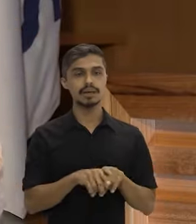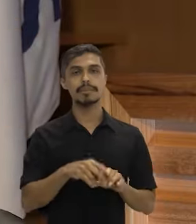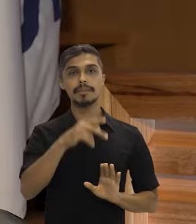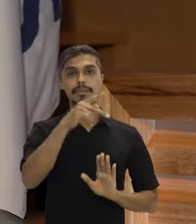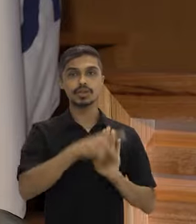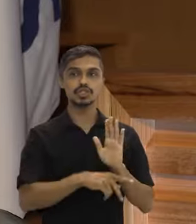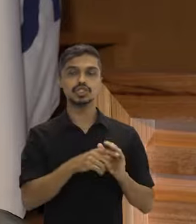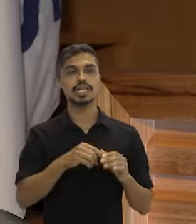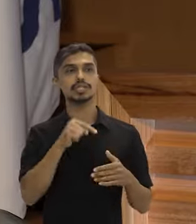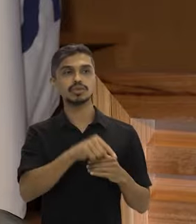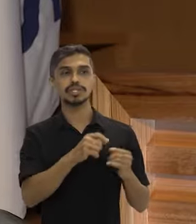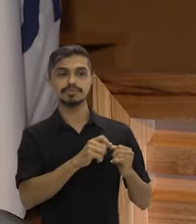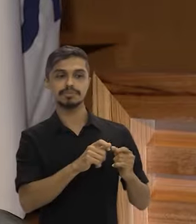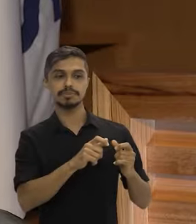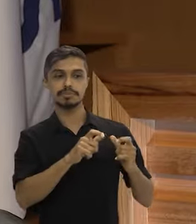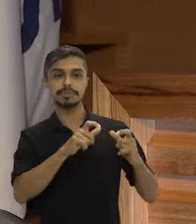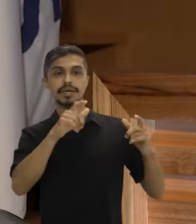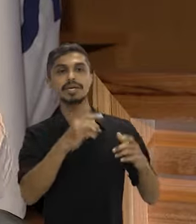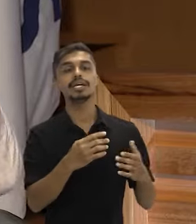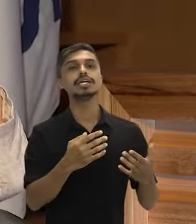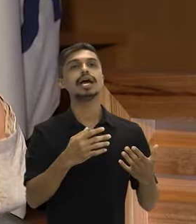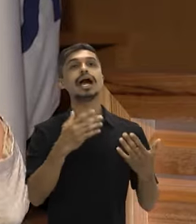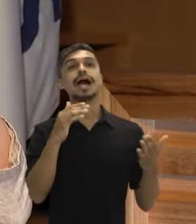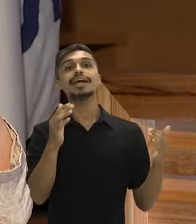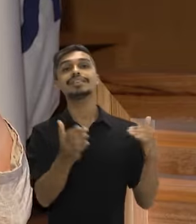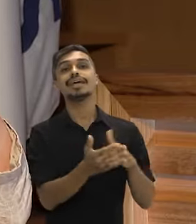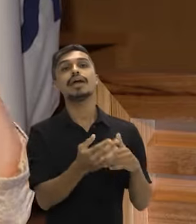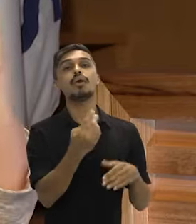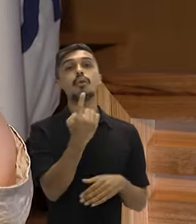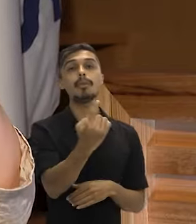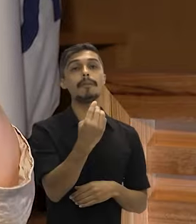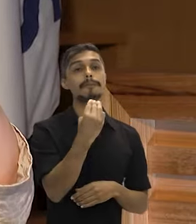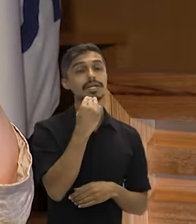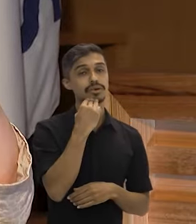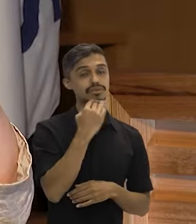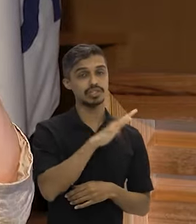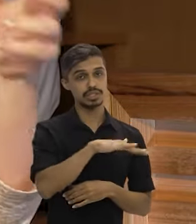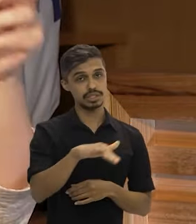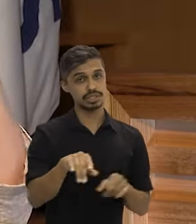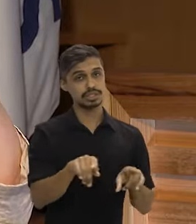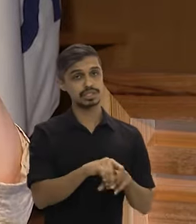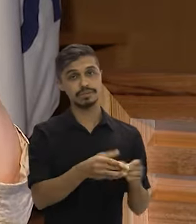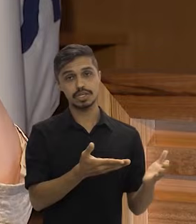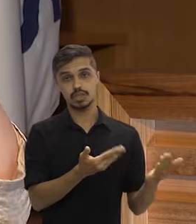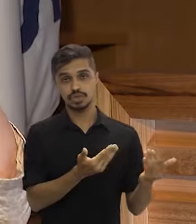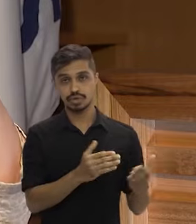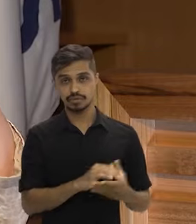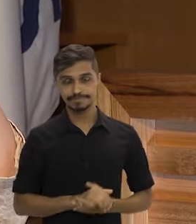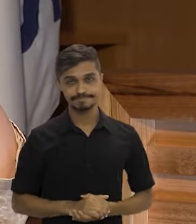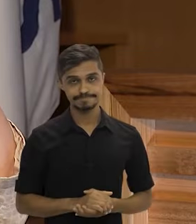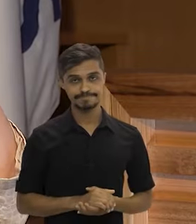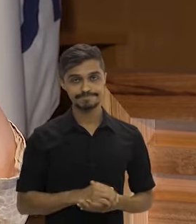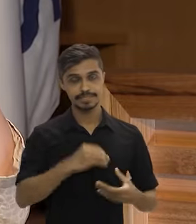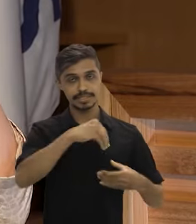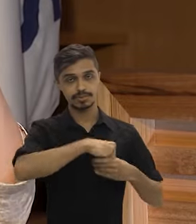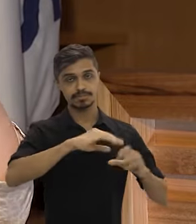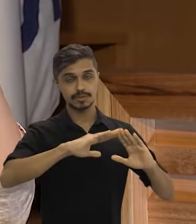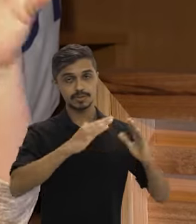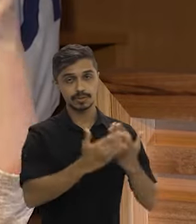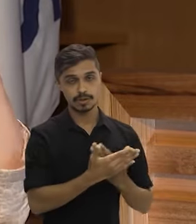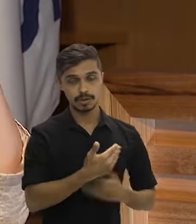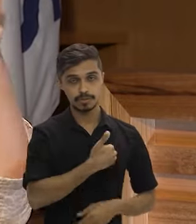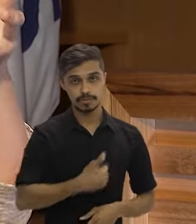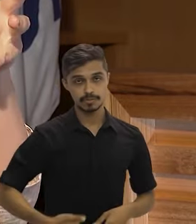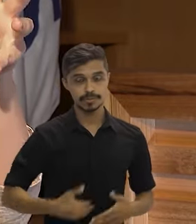o programa, à medida que ele se desenvolve, ele vai chegar em um milhão de crianças e jovens em escolas públicas.